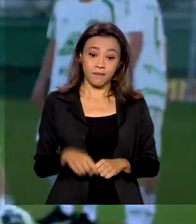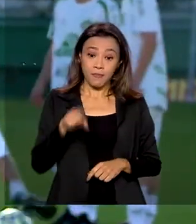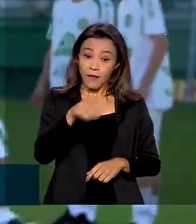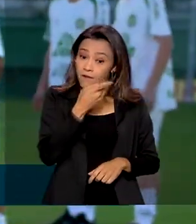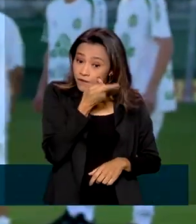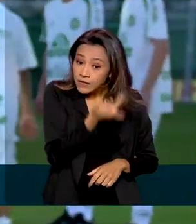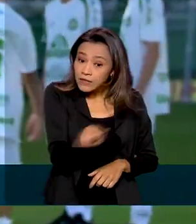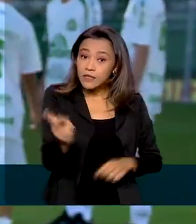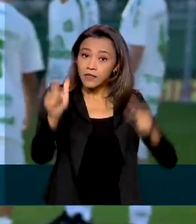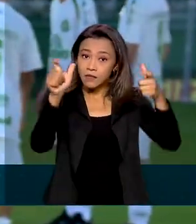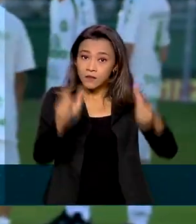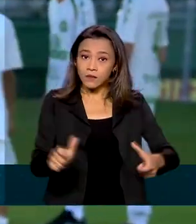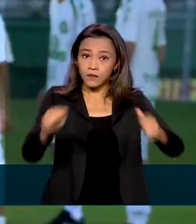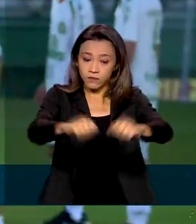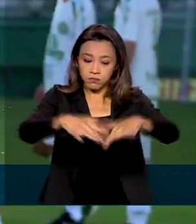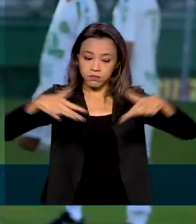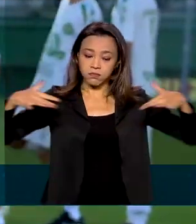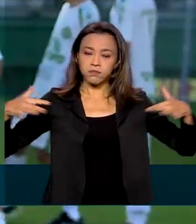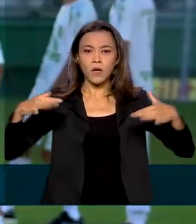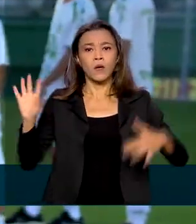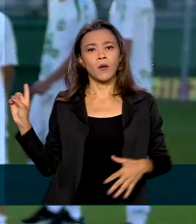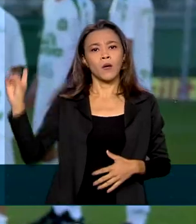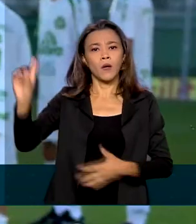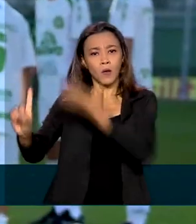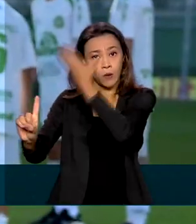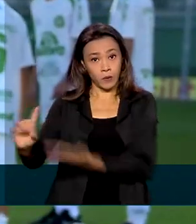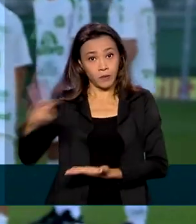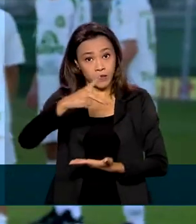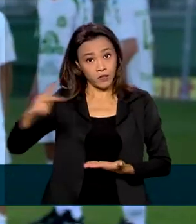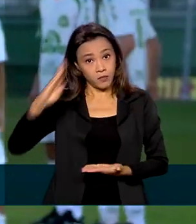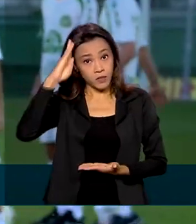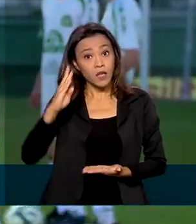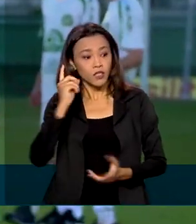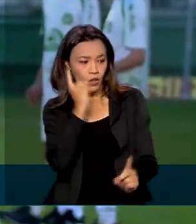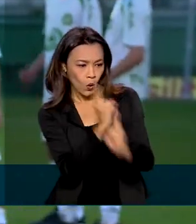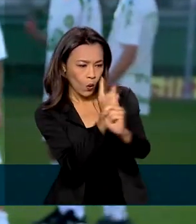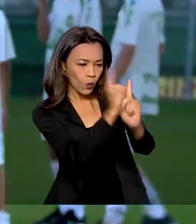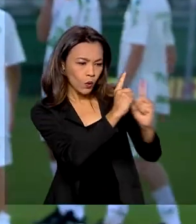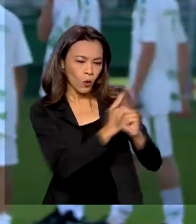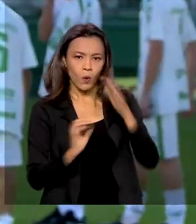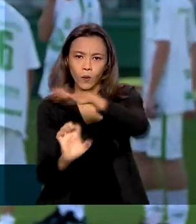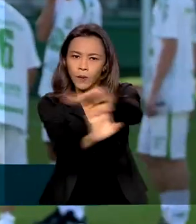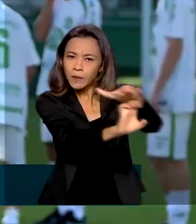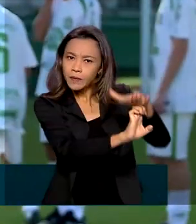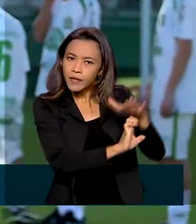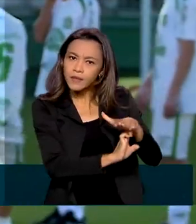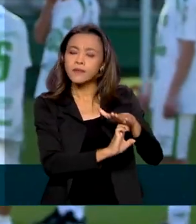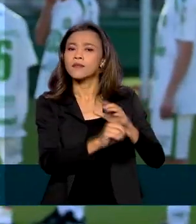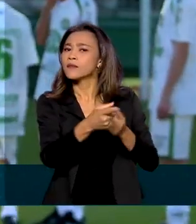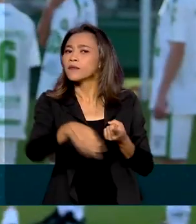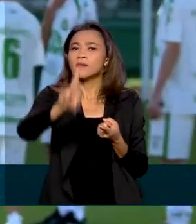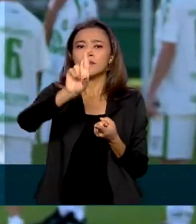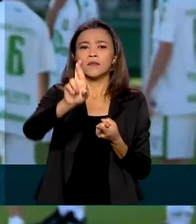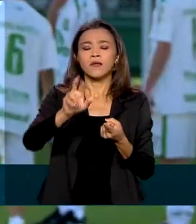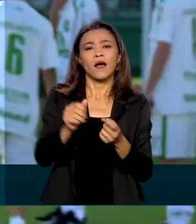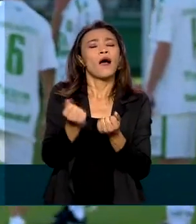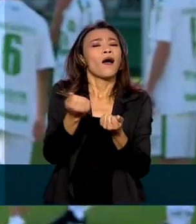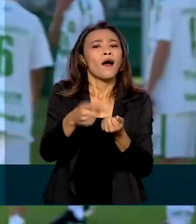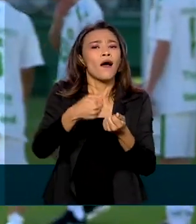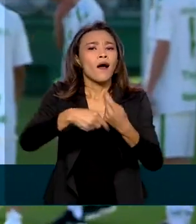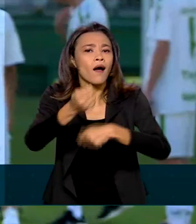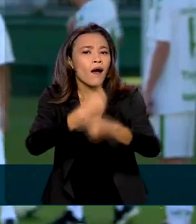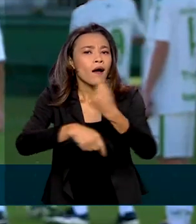Condá, o presidente Jair Bolsonaro se encontrou com empresários da região, representantes de setores como agroindústria,